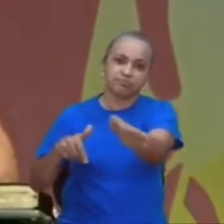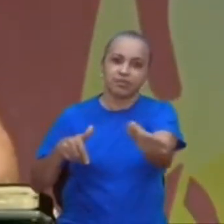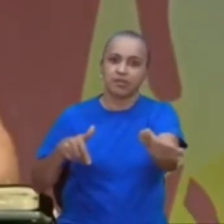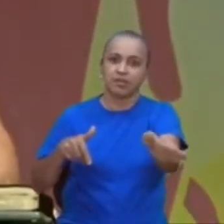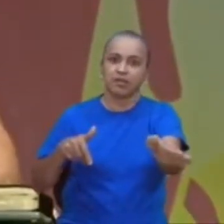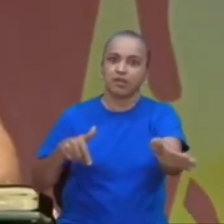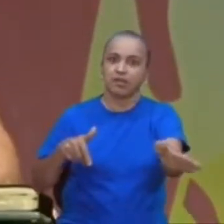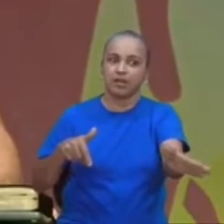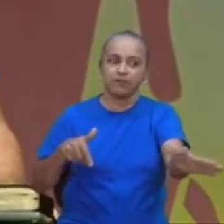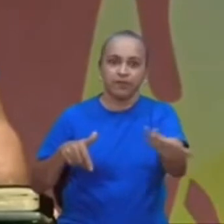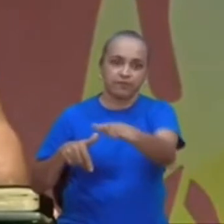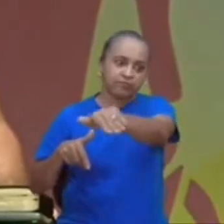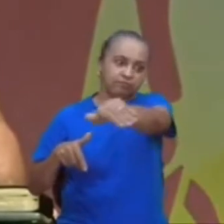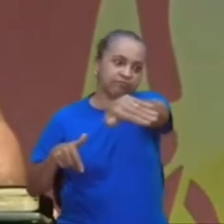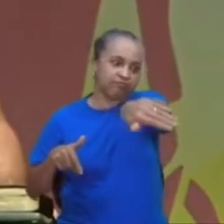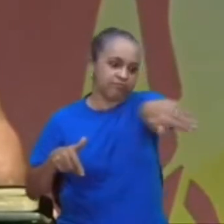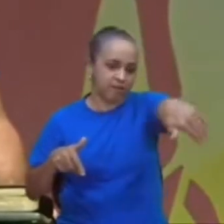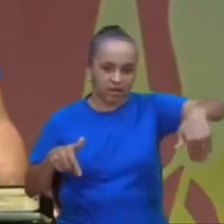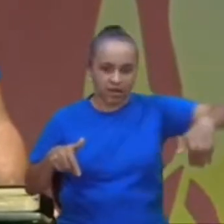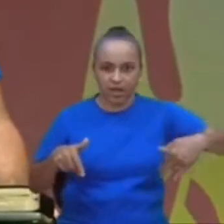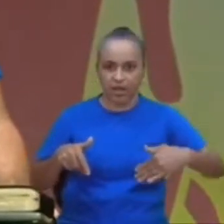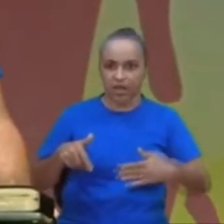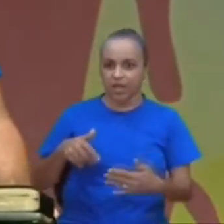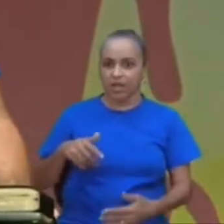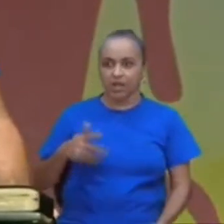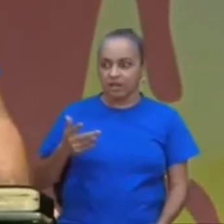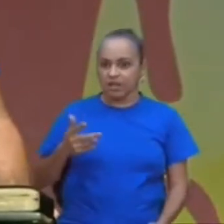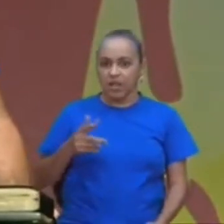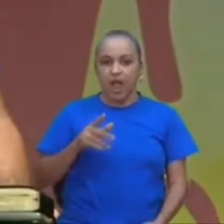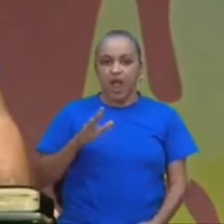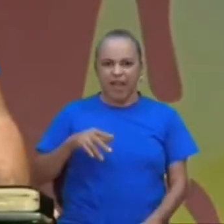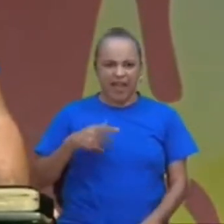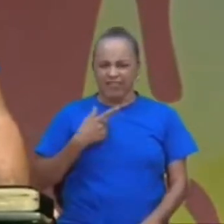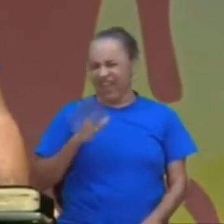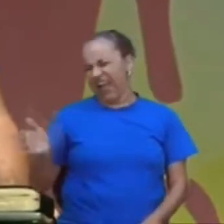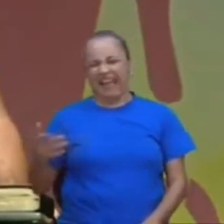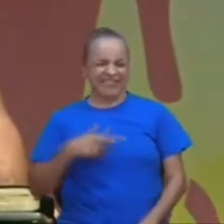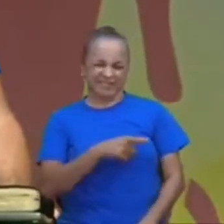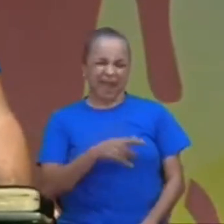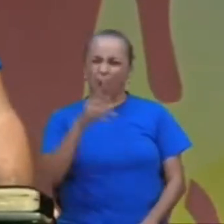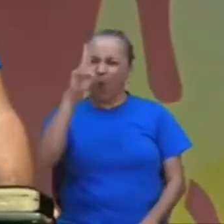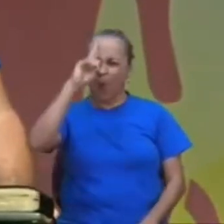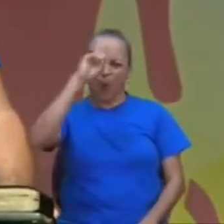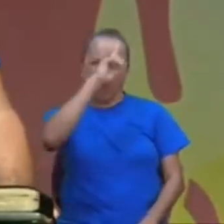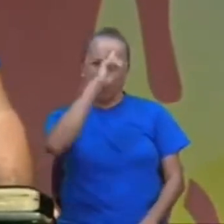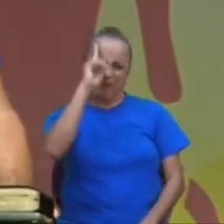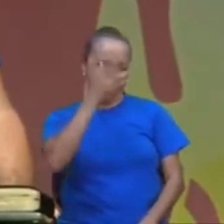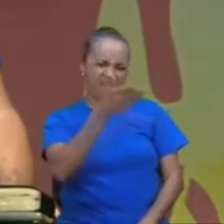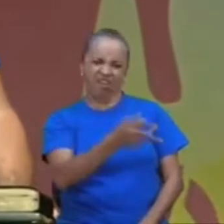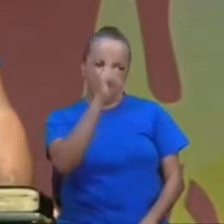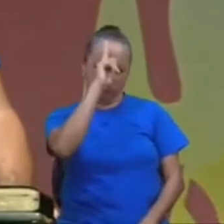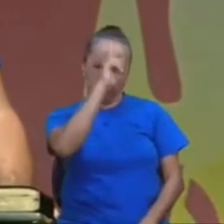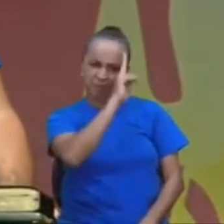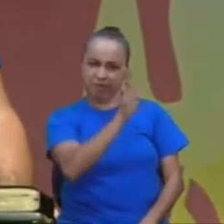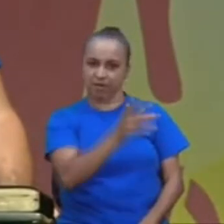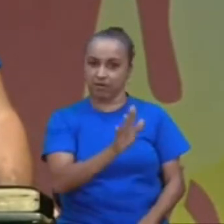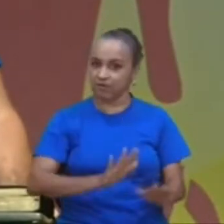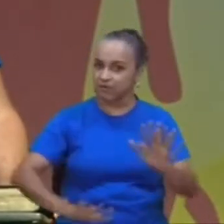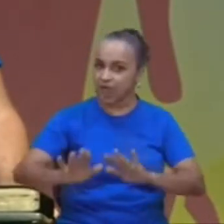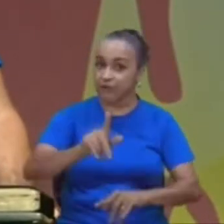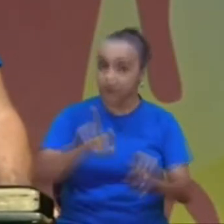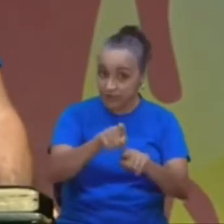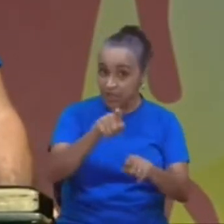não importa se ele é Uber, e só está fazendo o retorno, você também faz um retorno, entendeu,